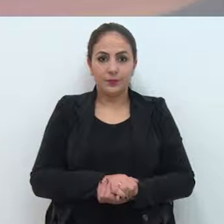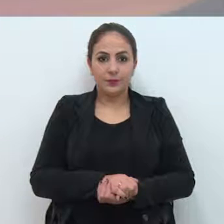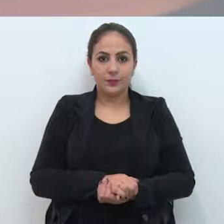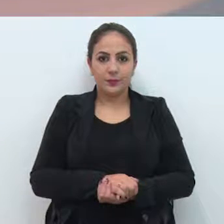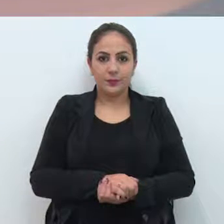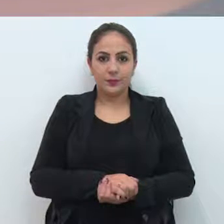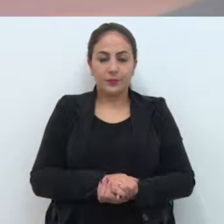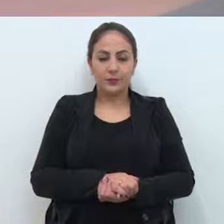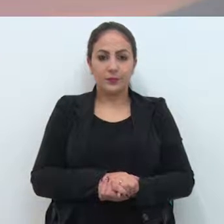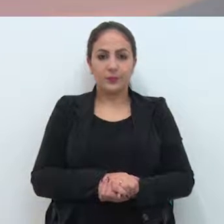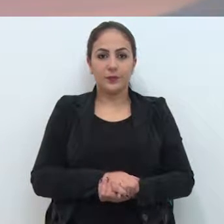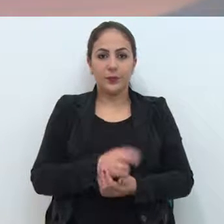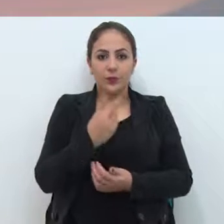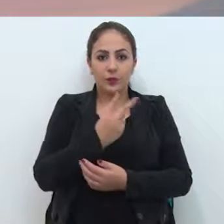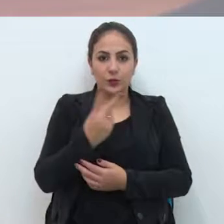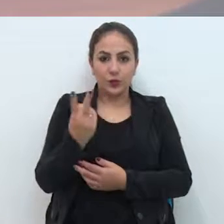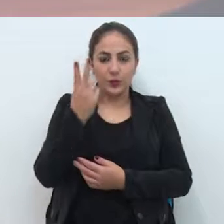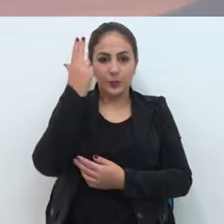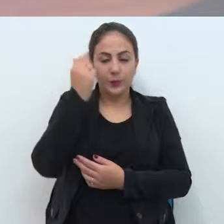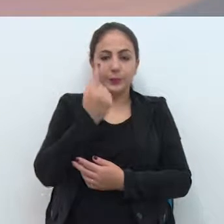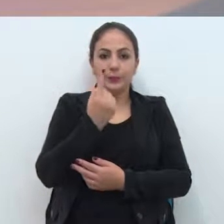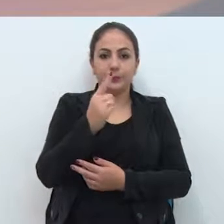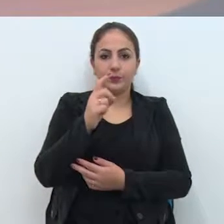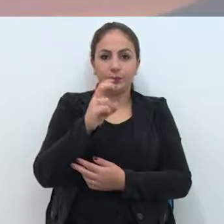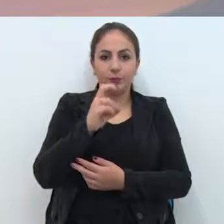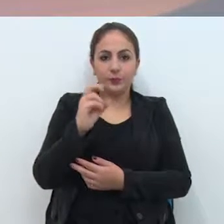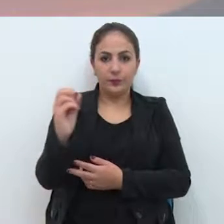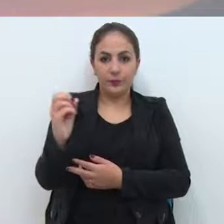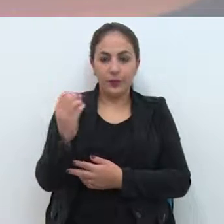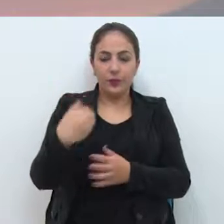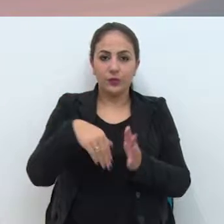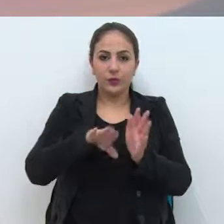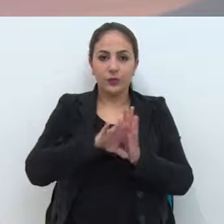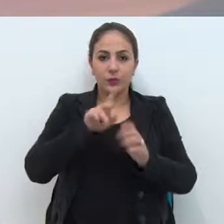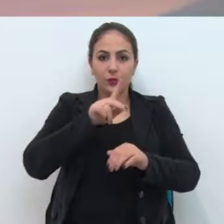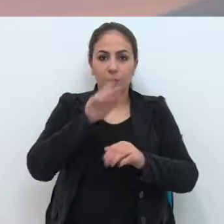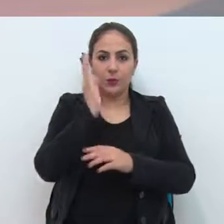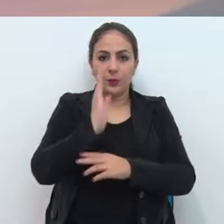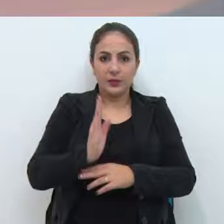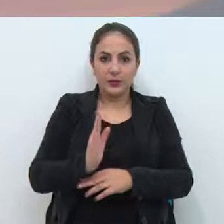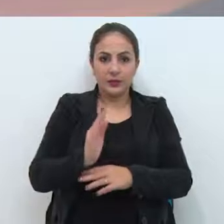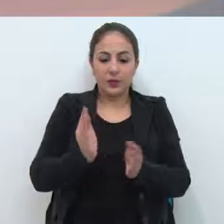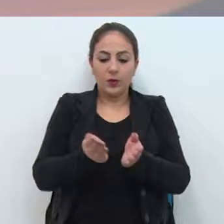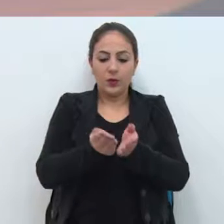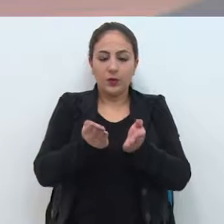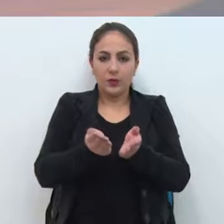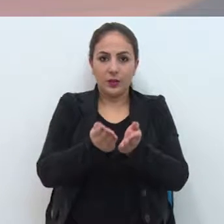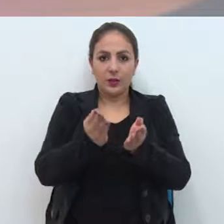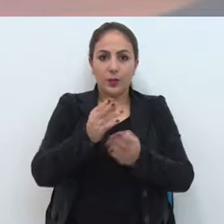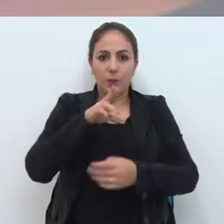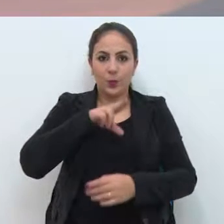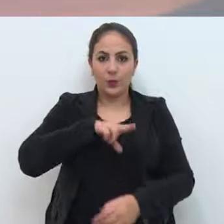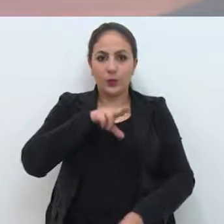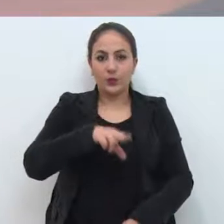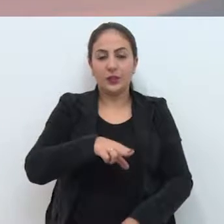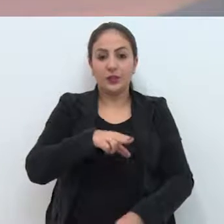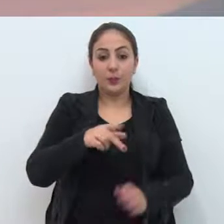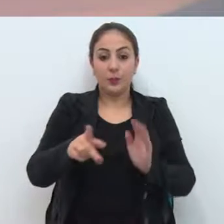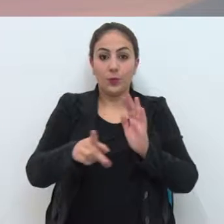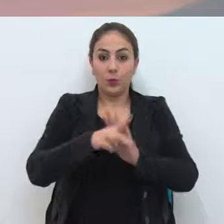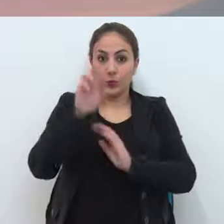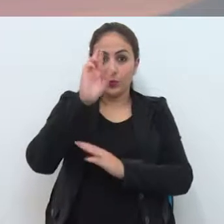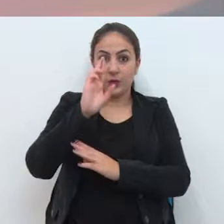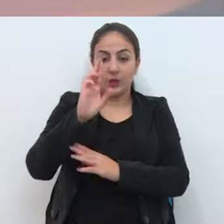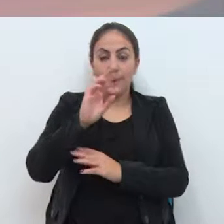Em 22 de abril de 1500, chegavam ao Brasil caravelas portuguesas lideradas por Pedro Álvares